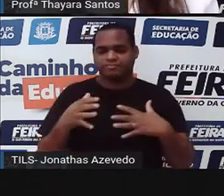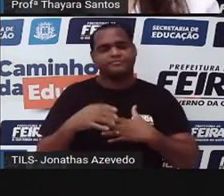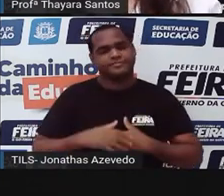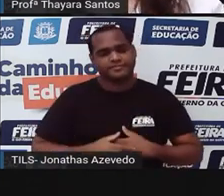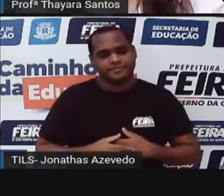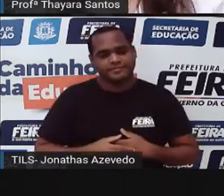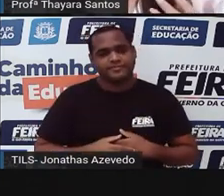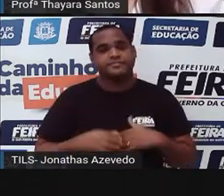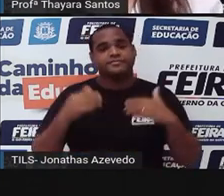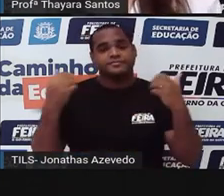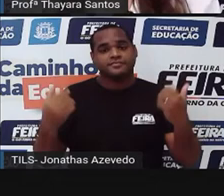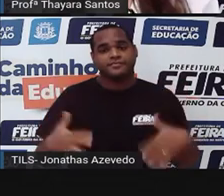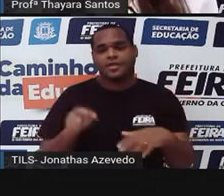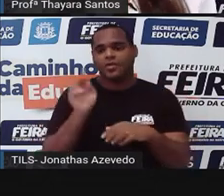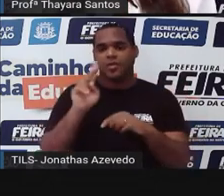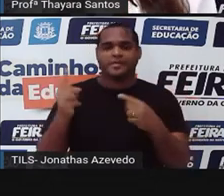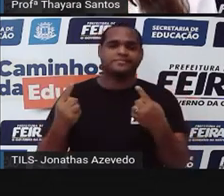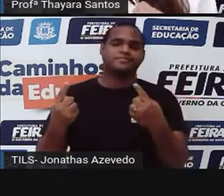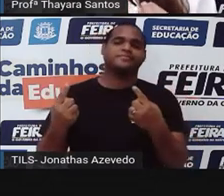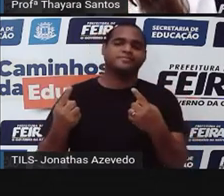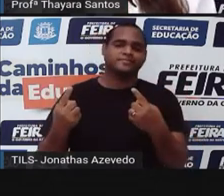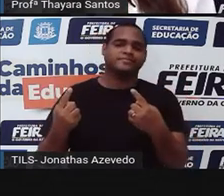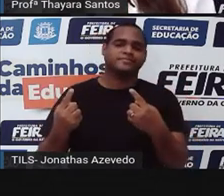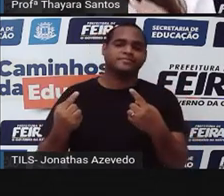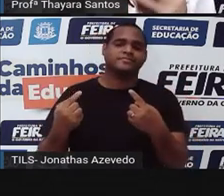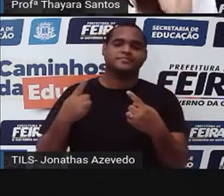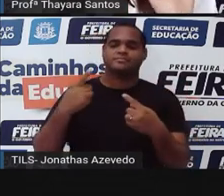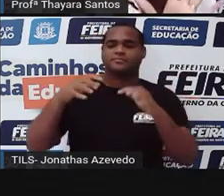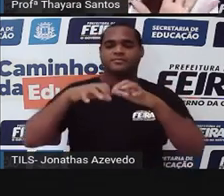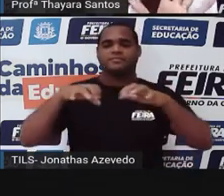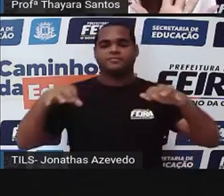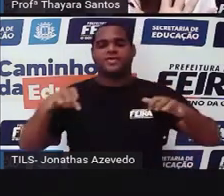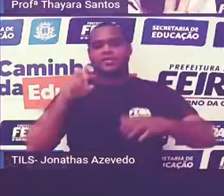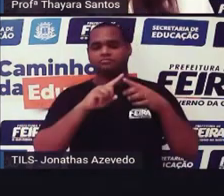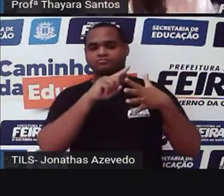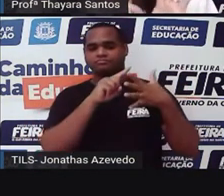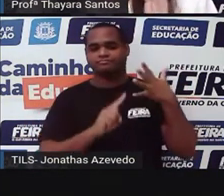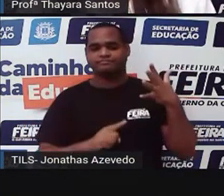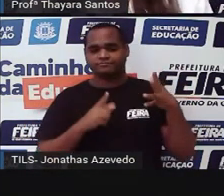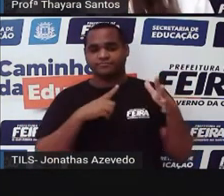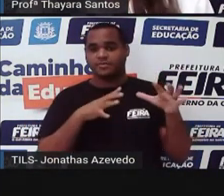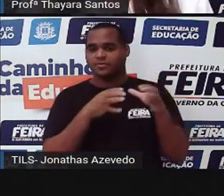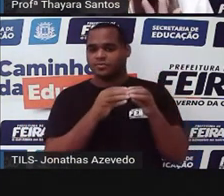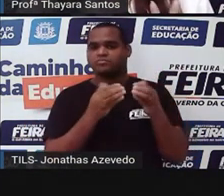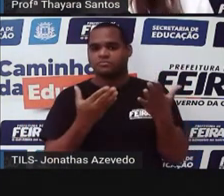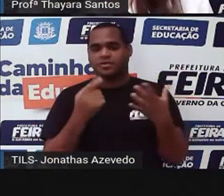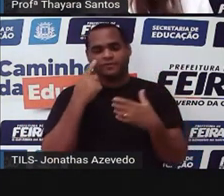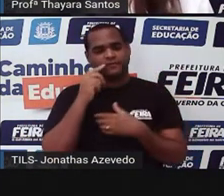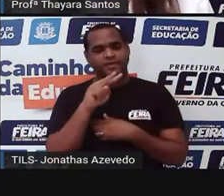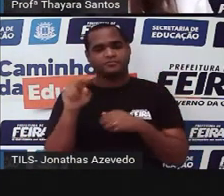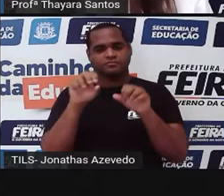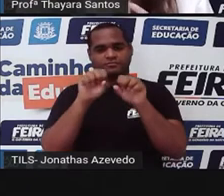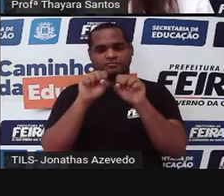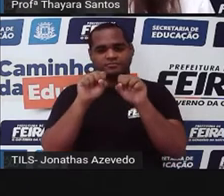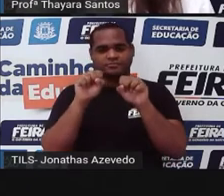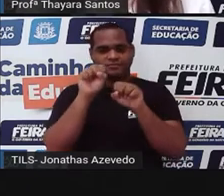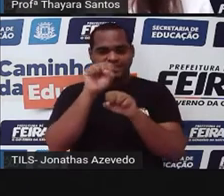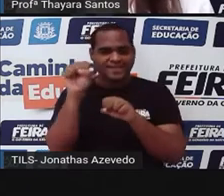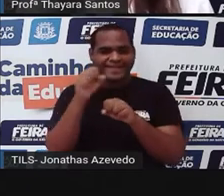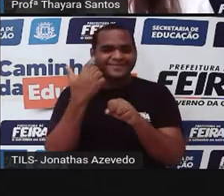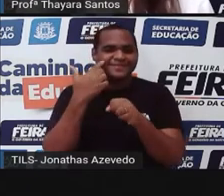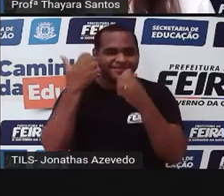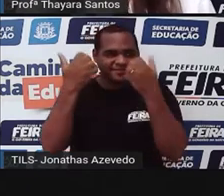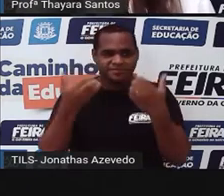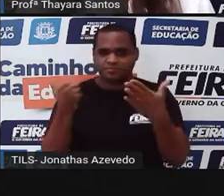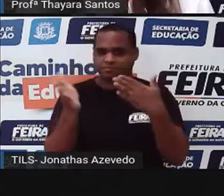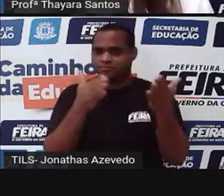E esses equinodermos, eles estão divididos em cinco grupos. A gente está vendo aí nesse slide três, no próximo a gente vai ver mais